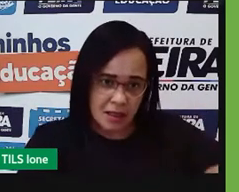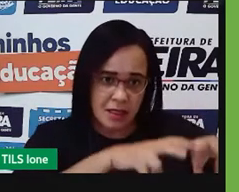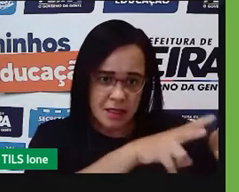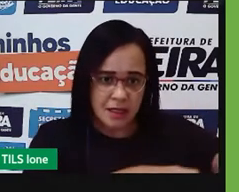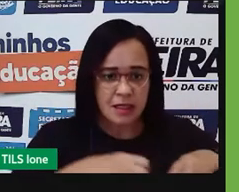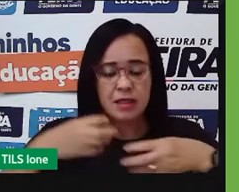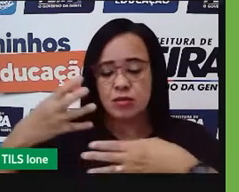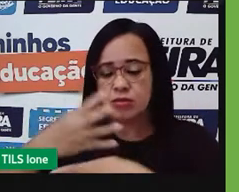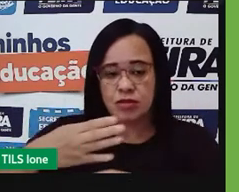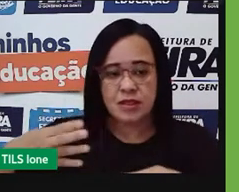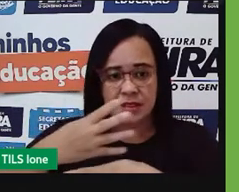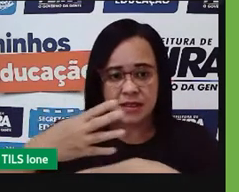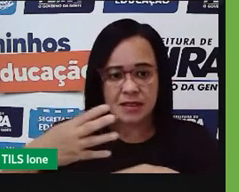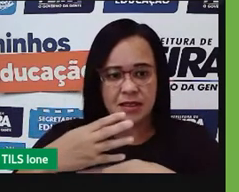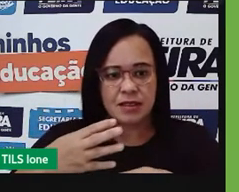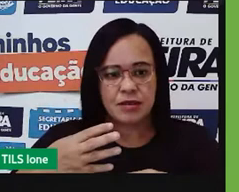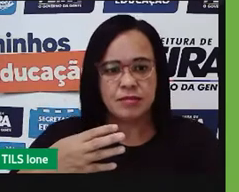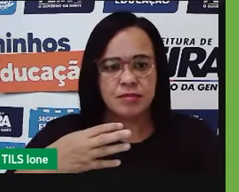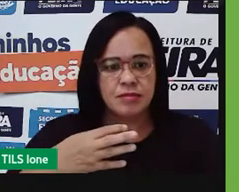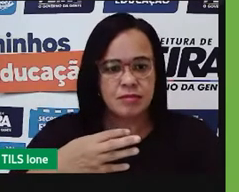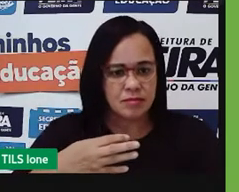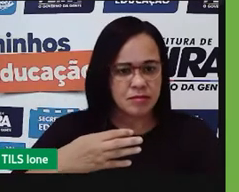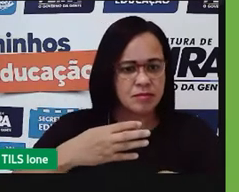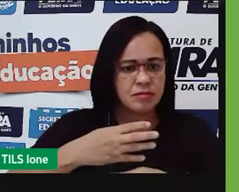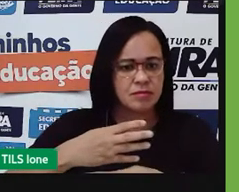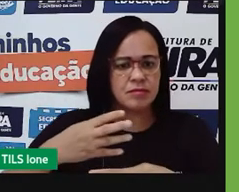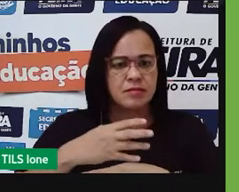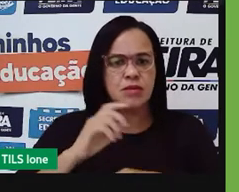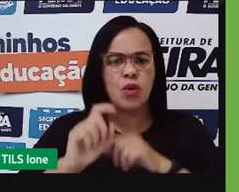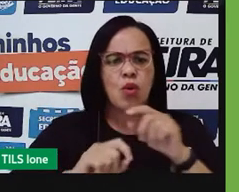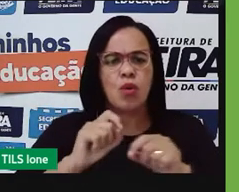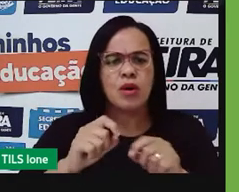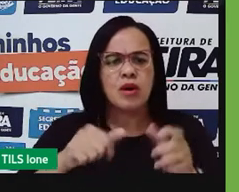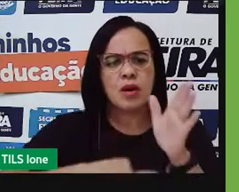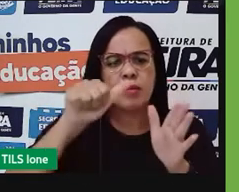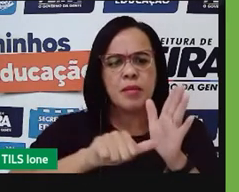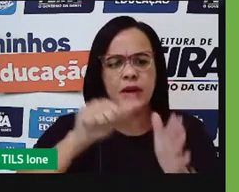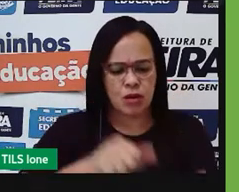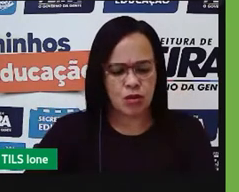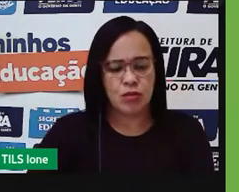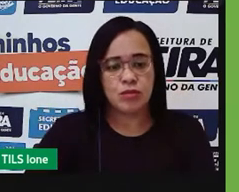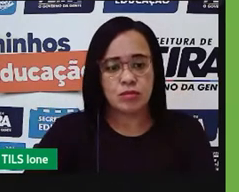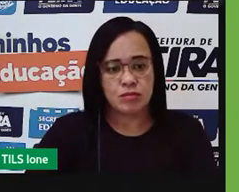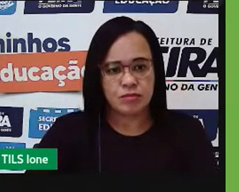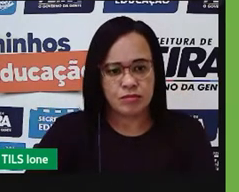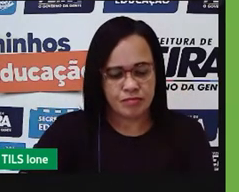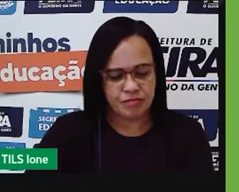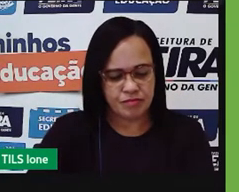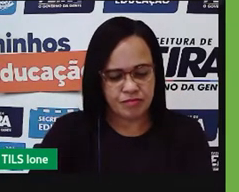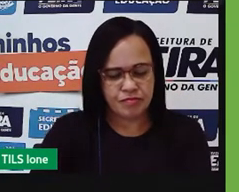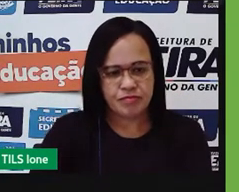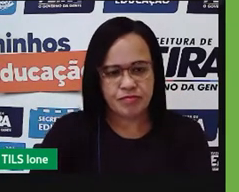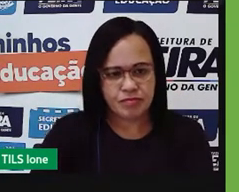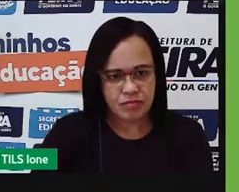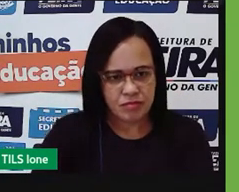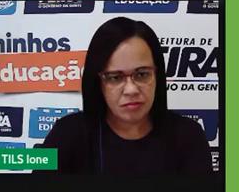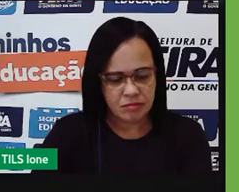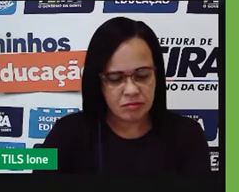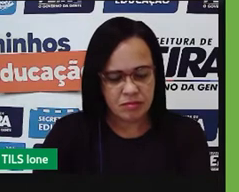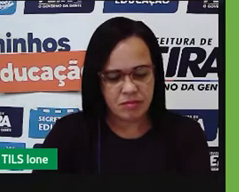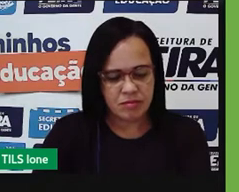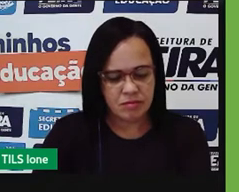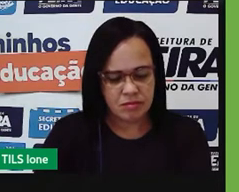cidade. Vamos lá? Aí vamos aqui nesse primeiro quadro, né? Hoje, na escola, a professora falou sobre a